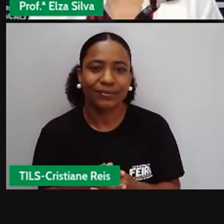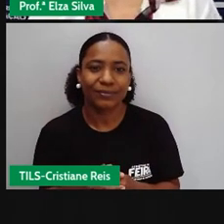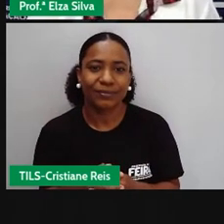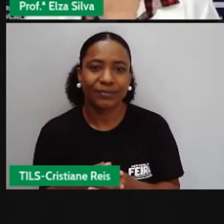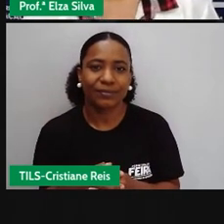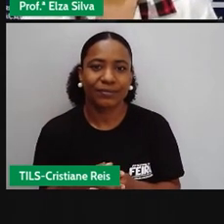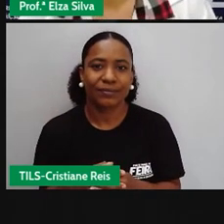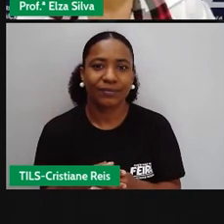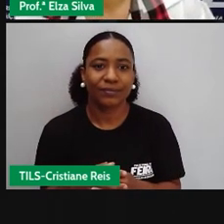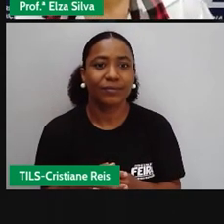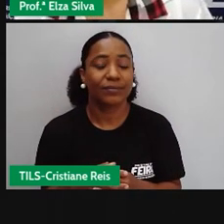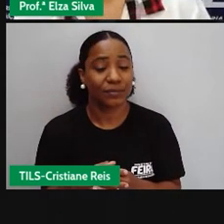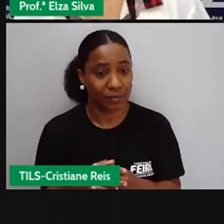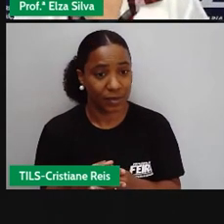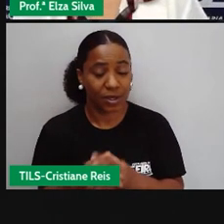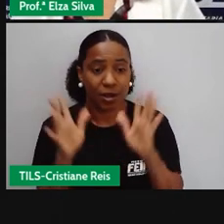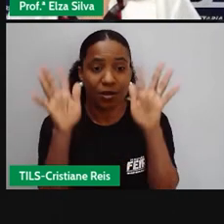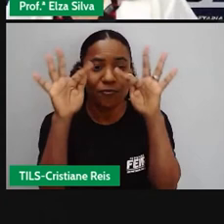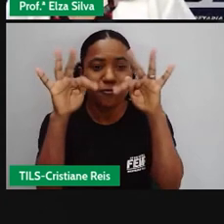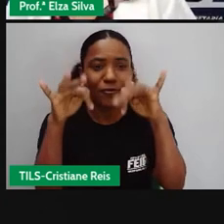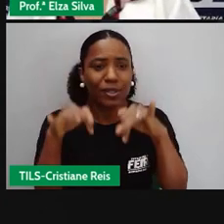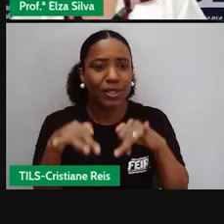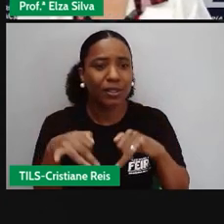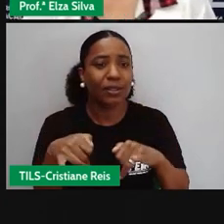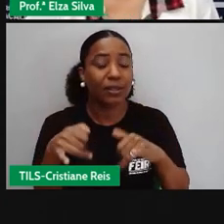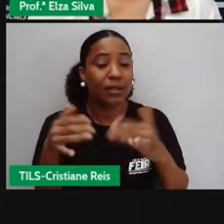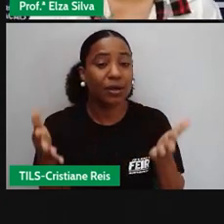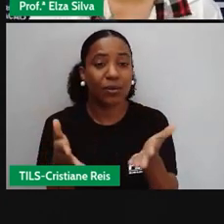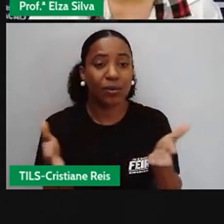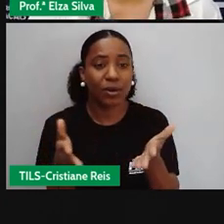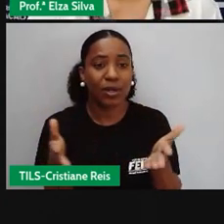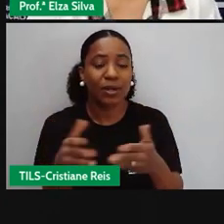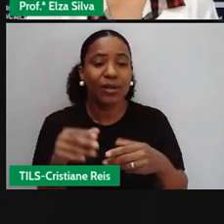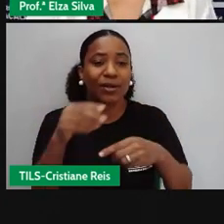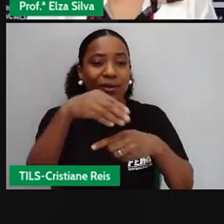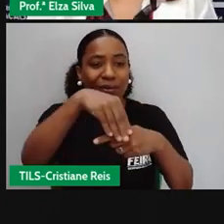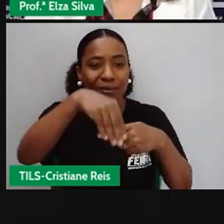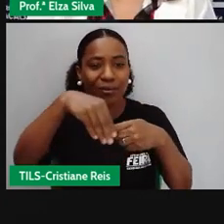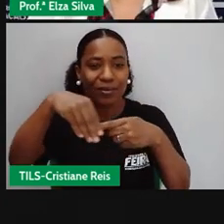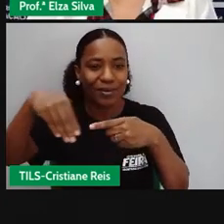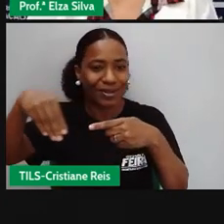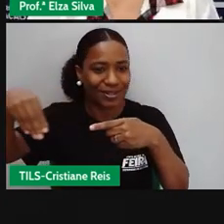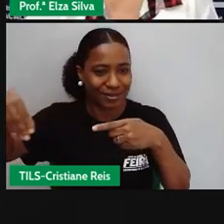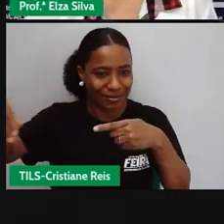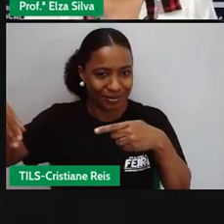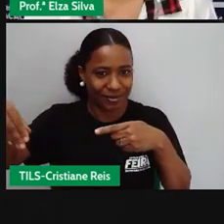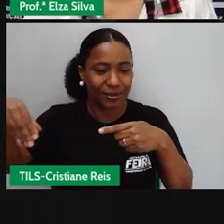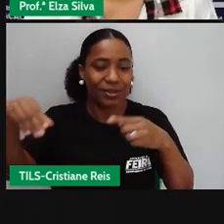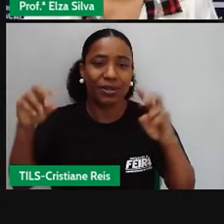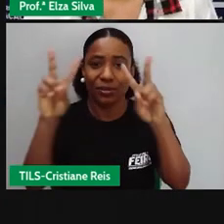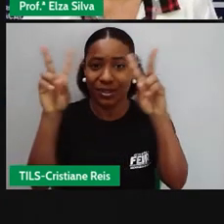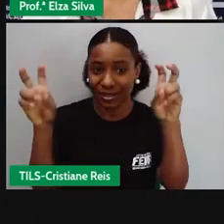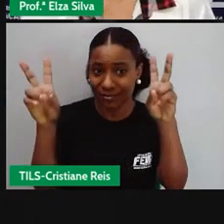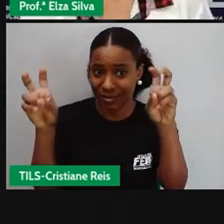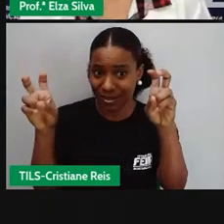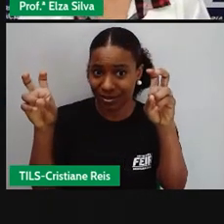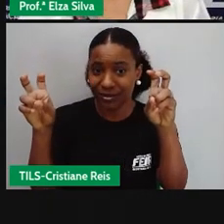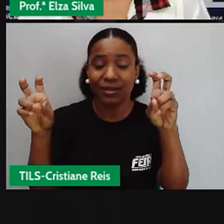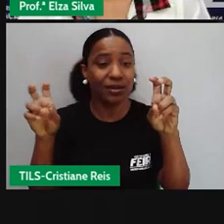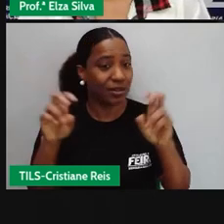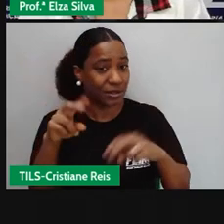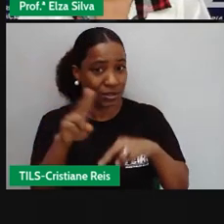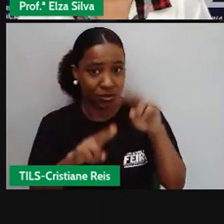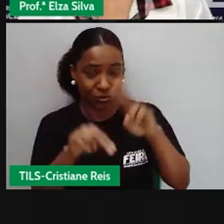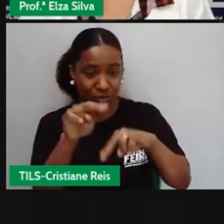E vamos finalizar a nossa aula de hoje com um cordel intitulado São João na pandemia de Tio